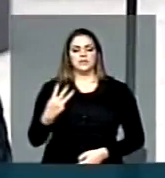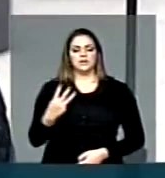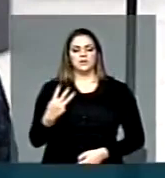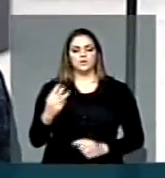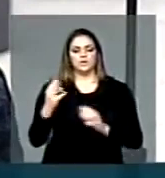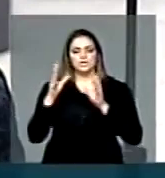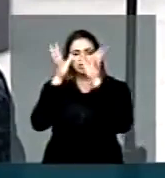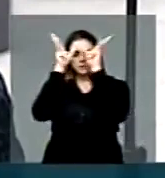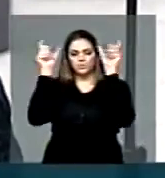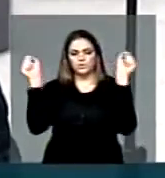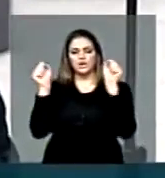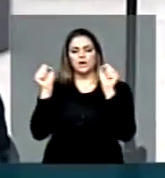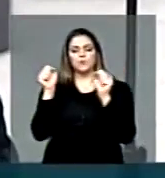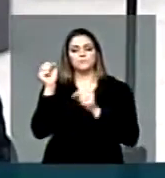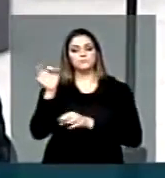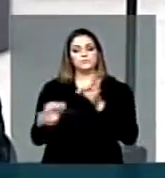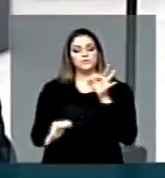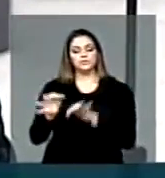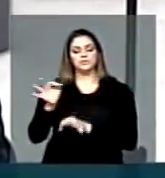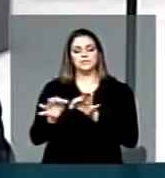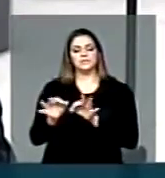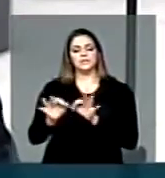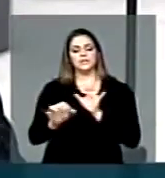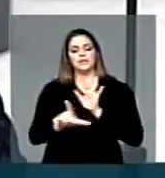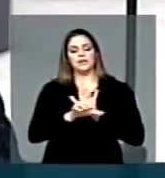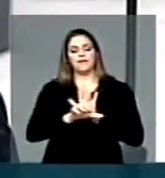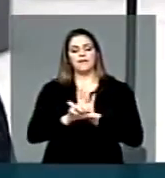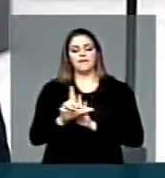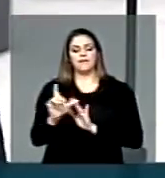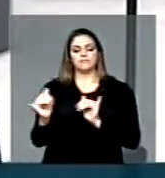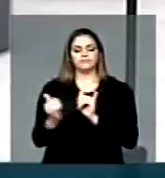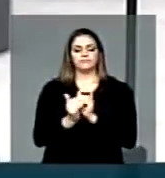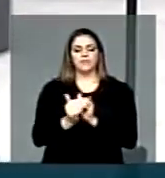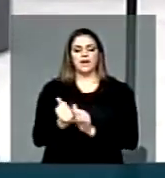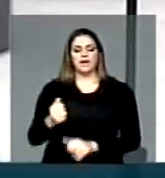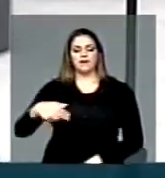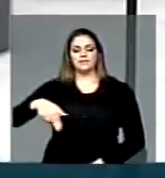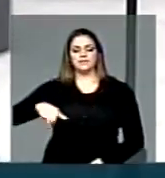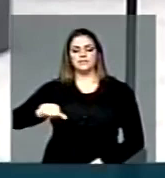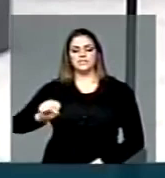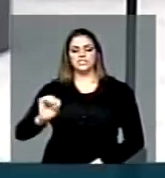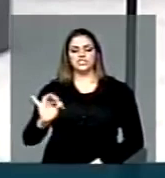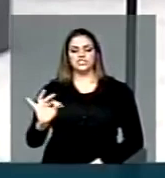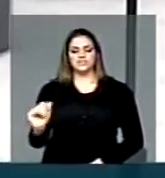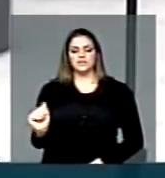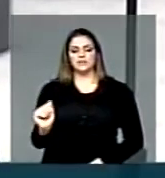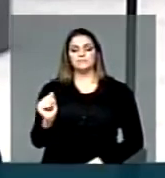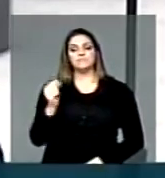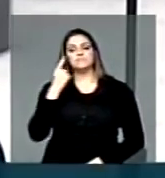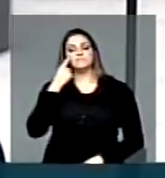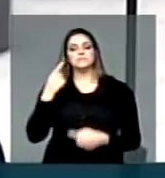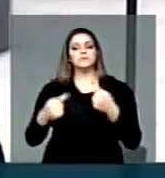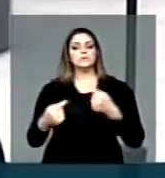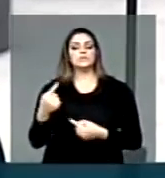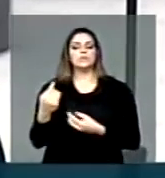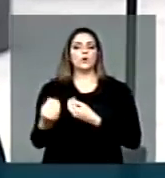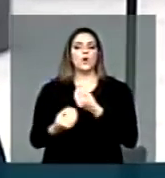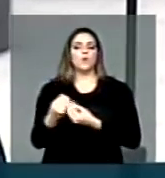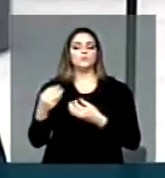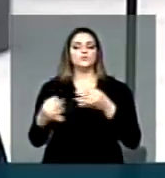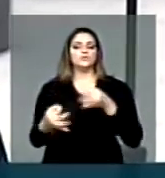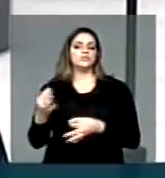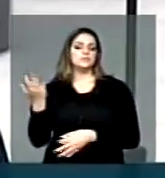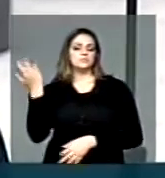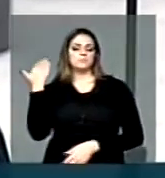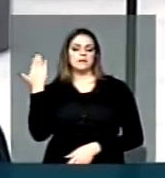para julgar a lei da anistia e discutir a necessidade de justiça para os crimes da ditadura.